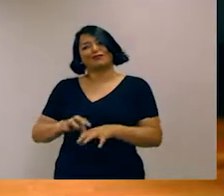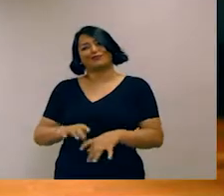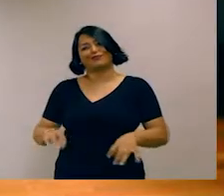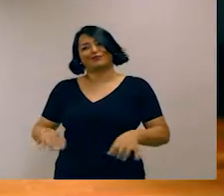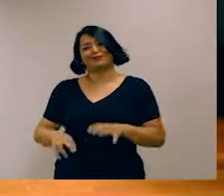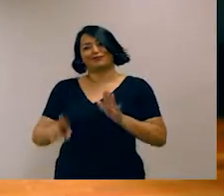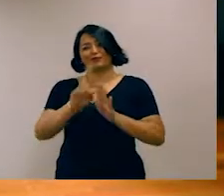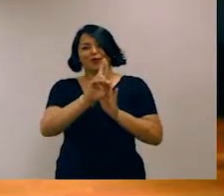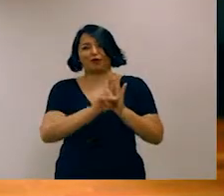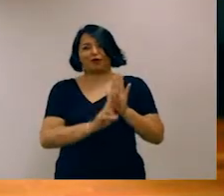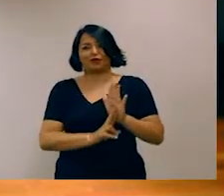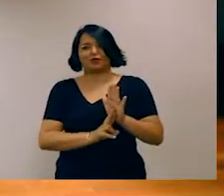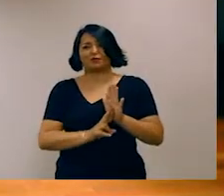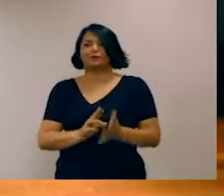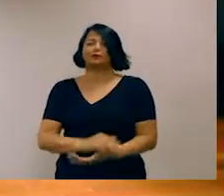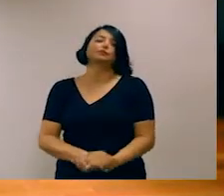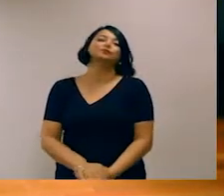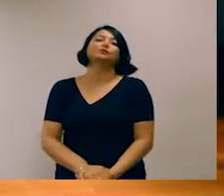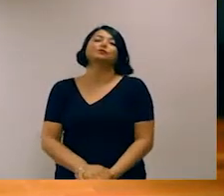regras.